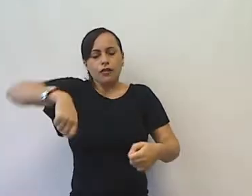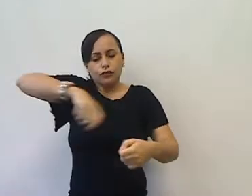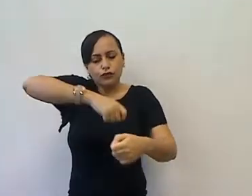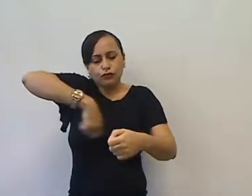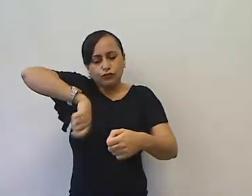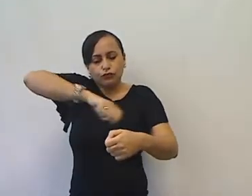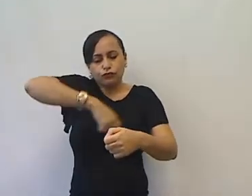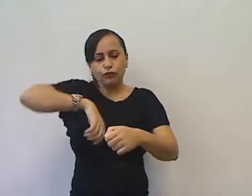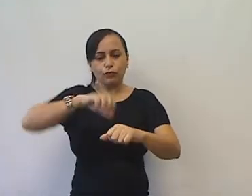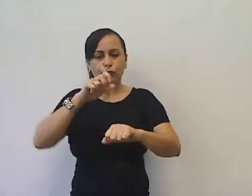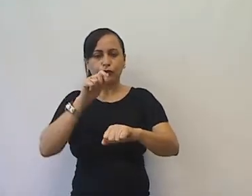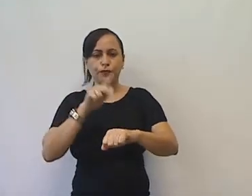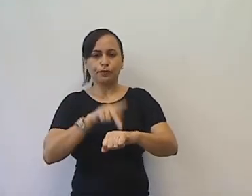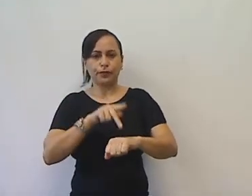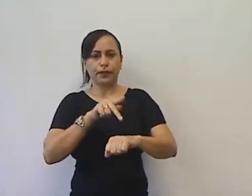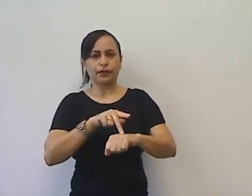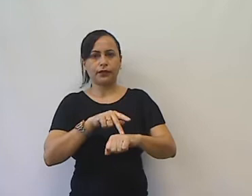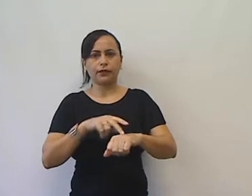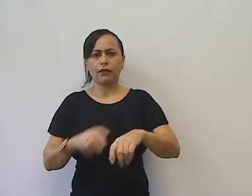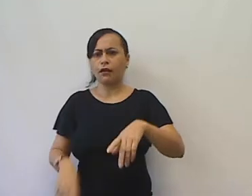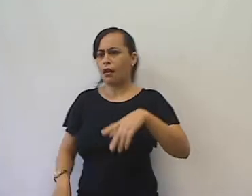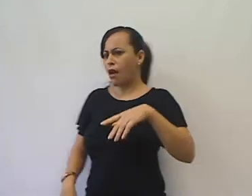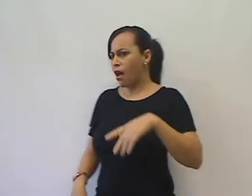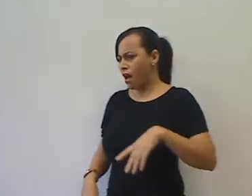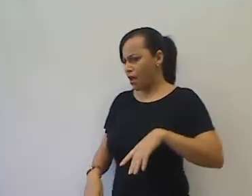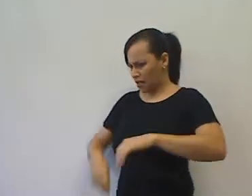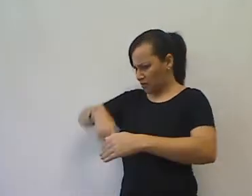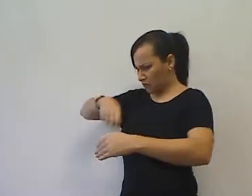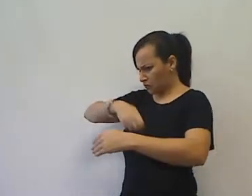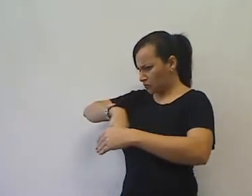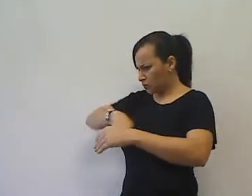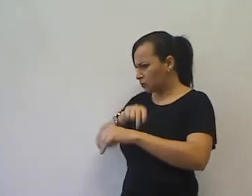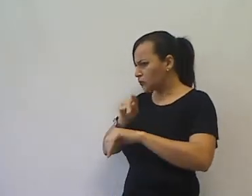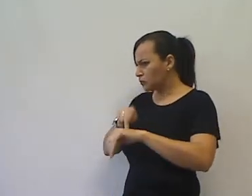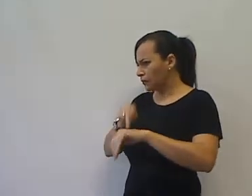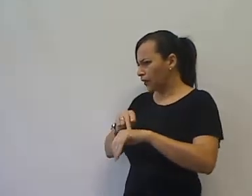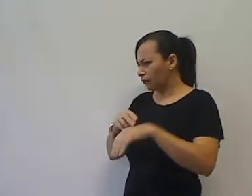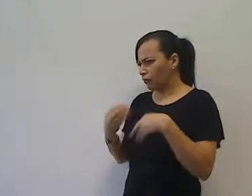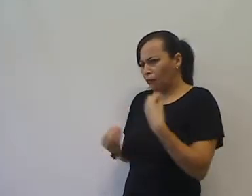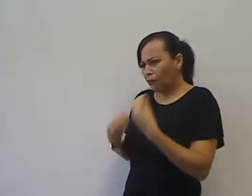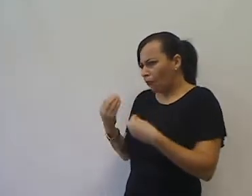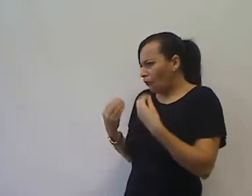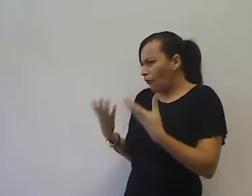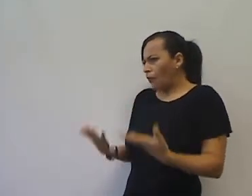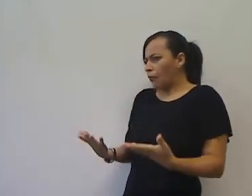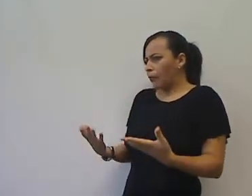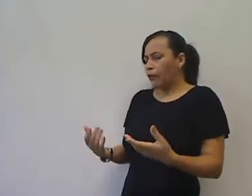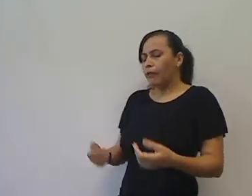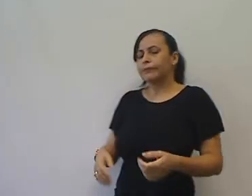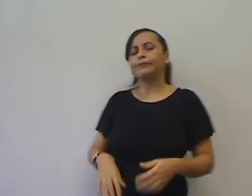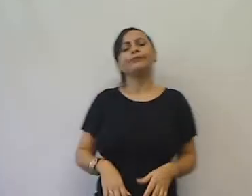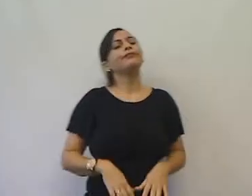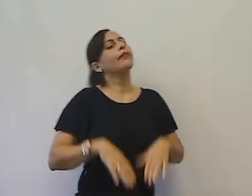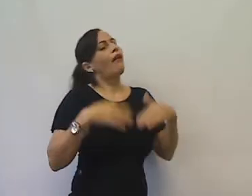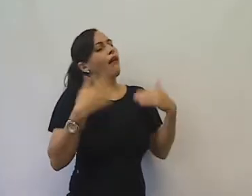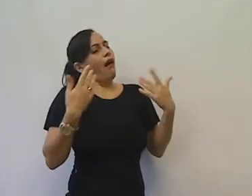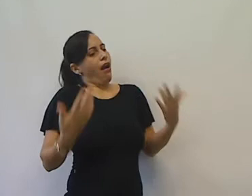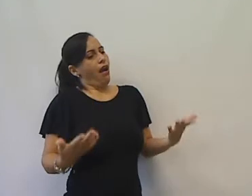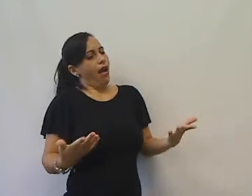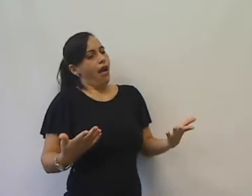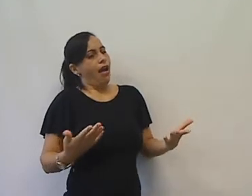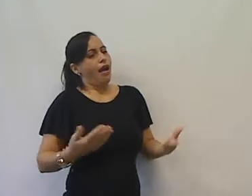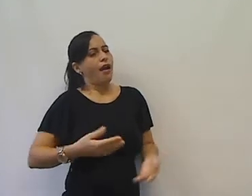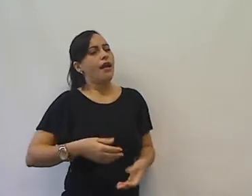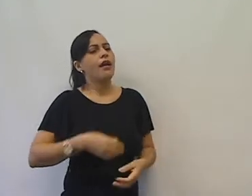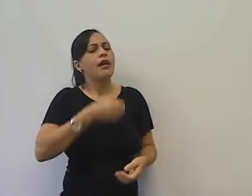Onde já se viu isso? Ah, é uma velha receita da minha falecida mãezinha. Daqui a